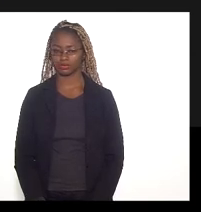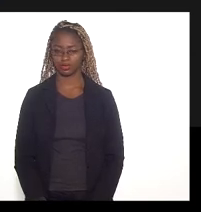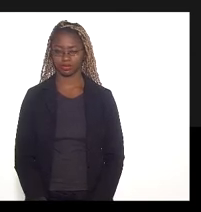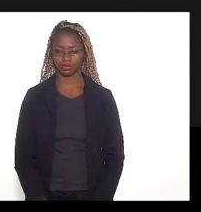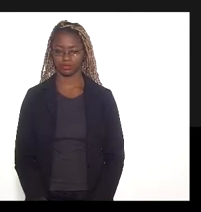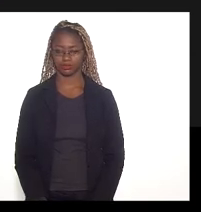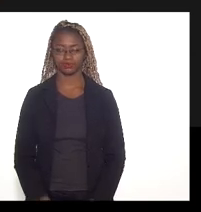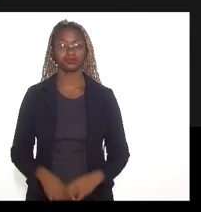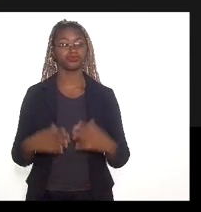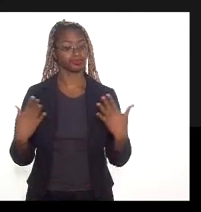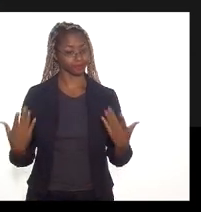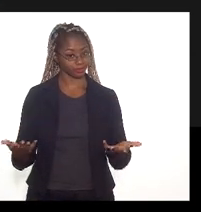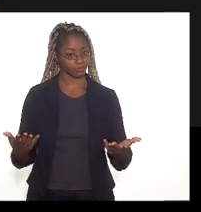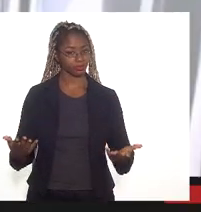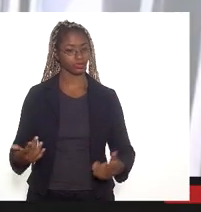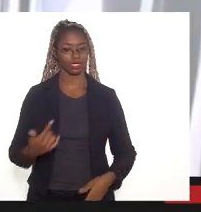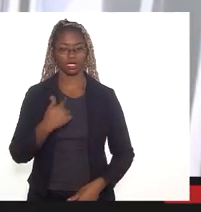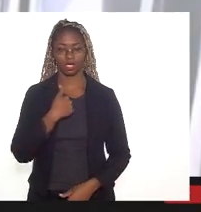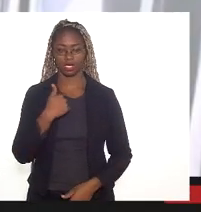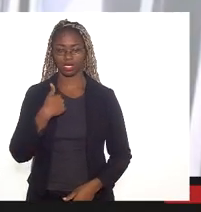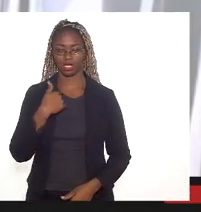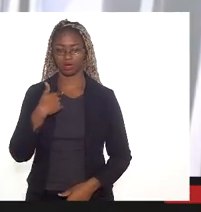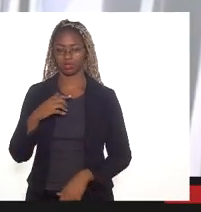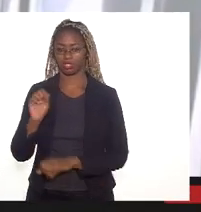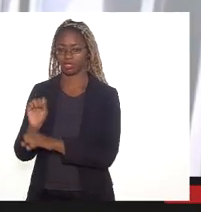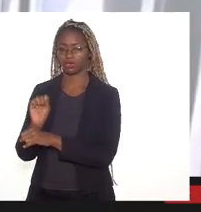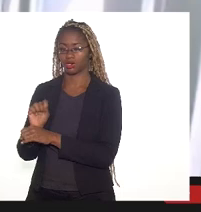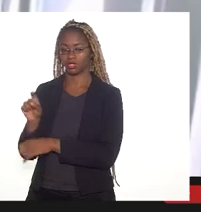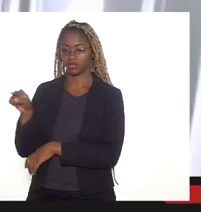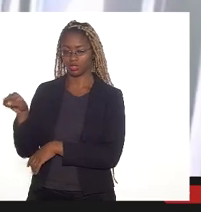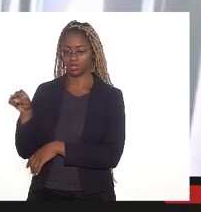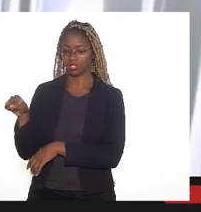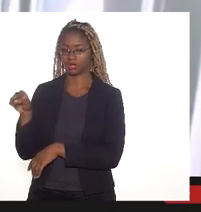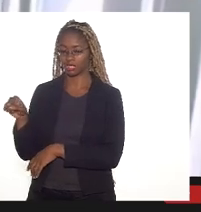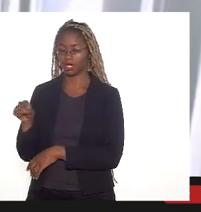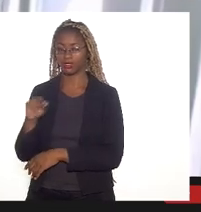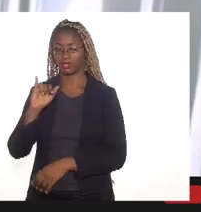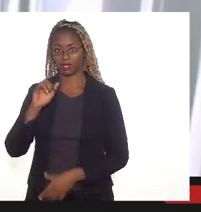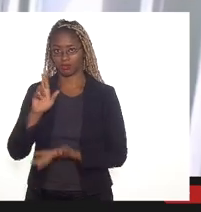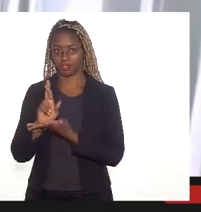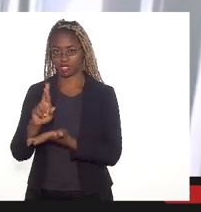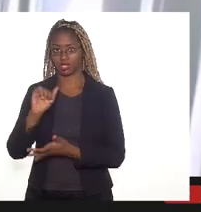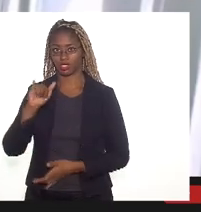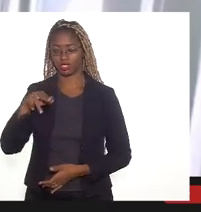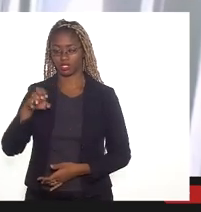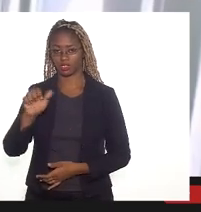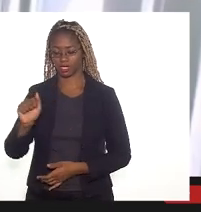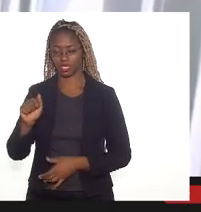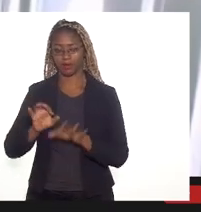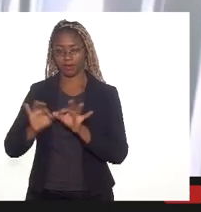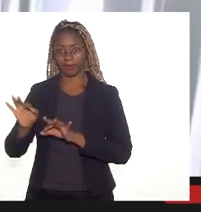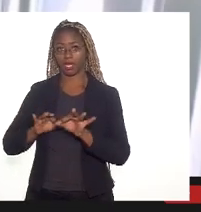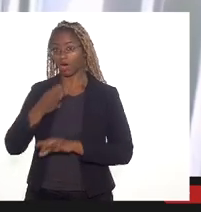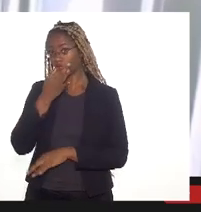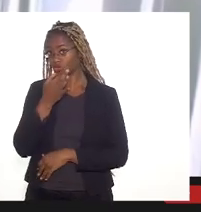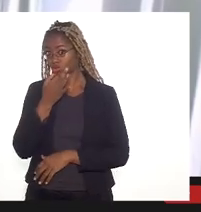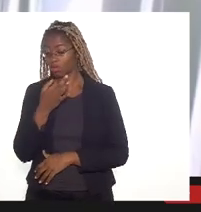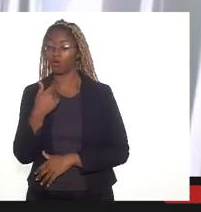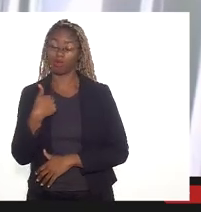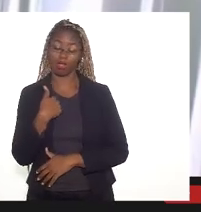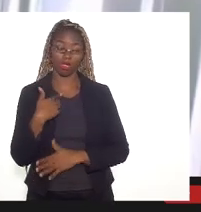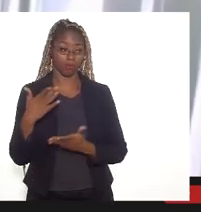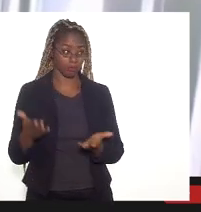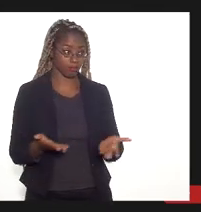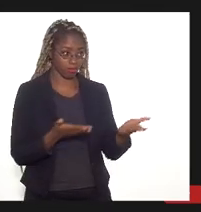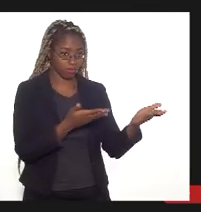Eu vou fazer o seguinte, enquanto, enquanto a representante do INEA organiza o áudio, eu passo a palavra, então, ao senhor,